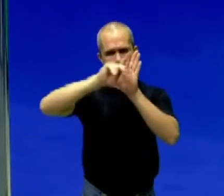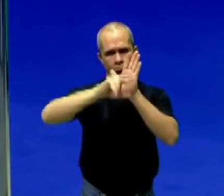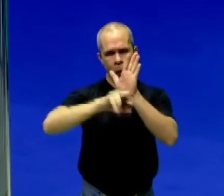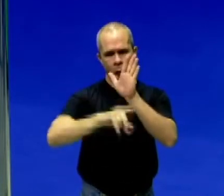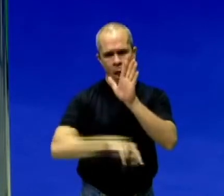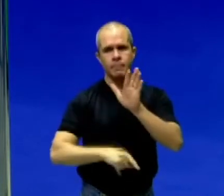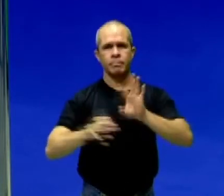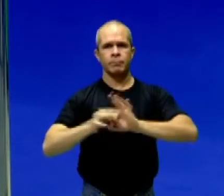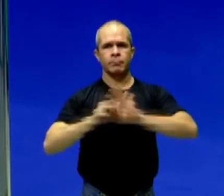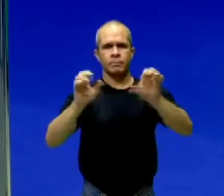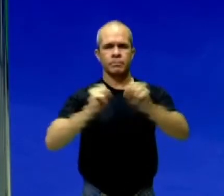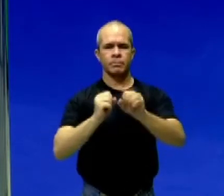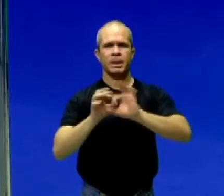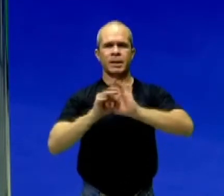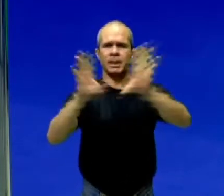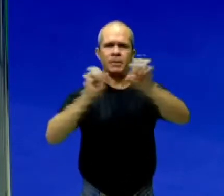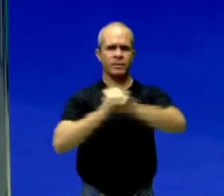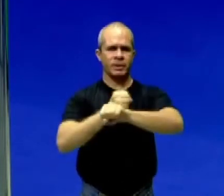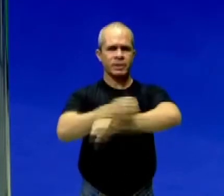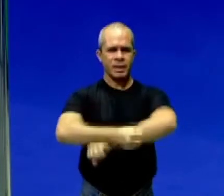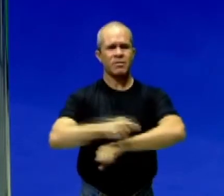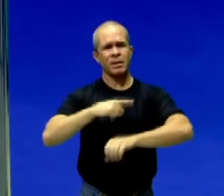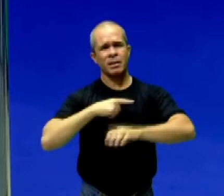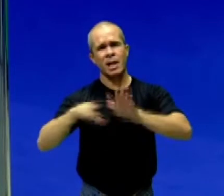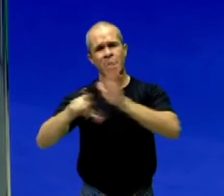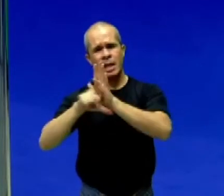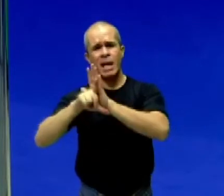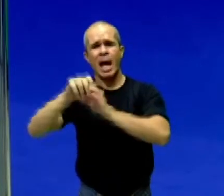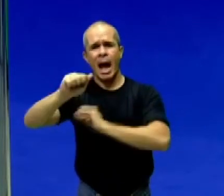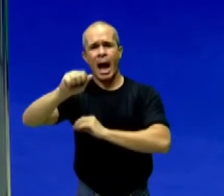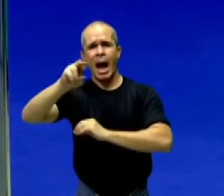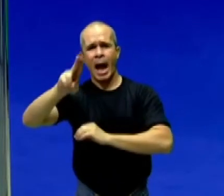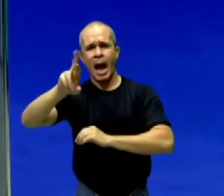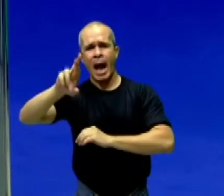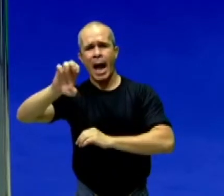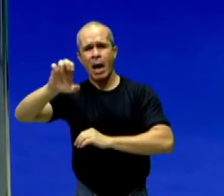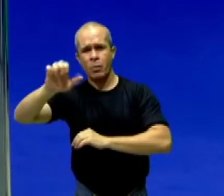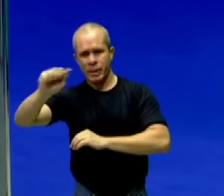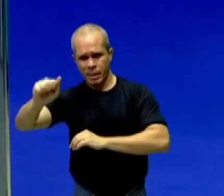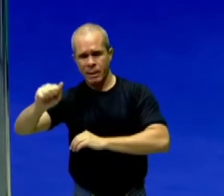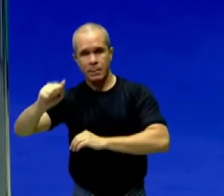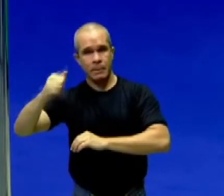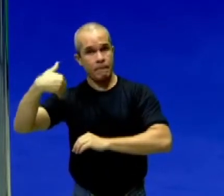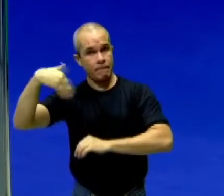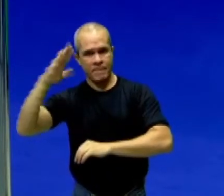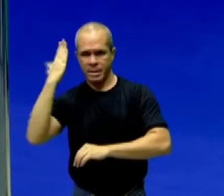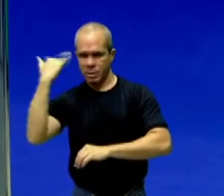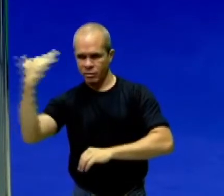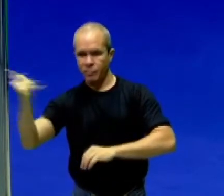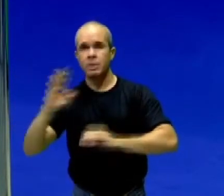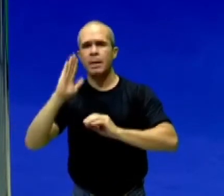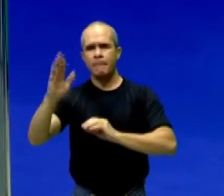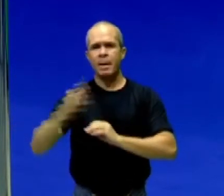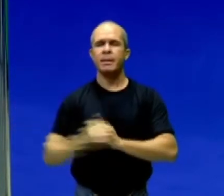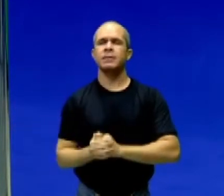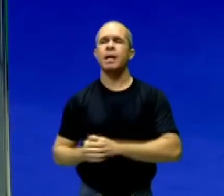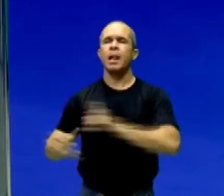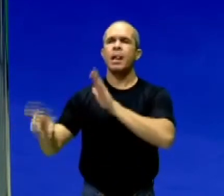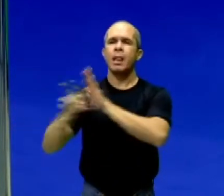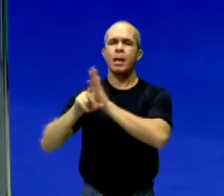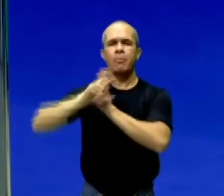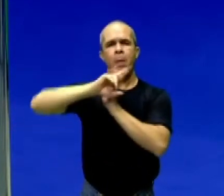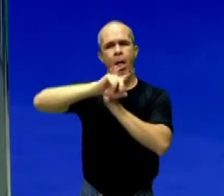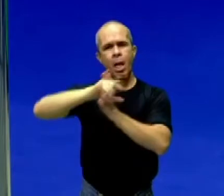conhecemos, quando falando de libertação dos escravos, a Lei Áurea de a Princesa Isabel. Porém, existia um processo, não foi só uma lei que